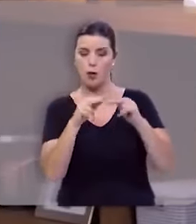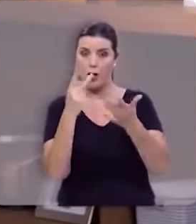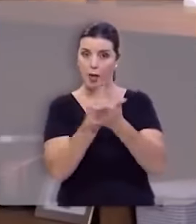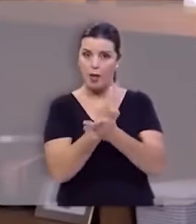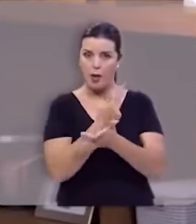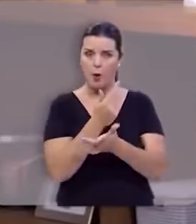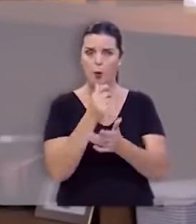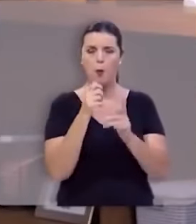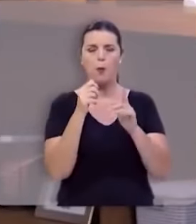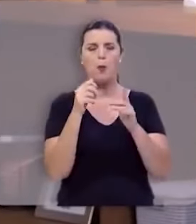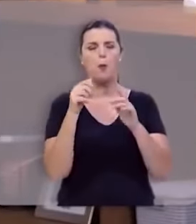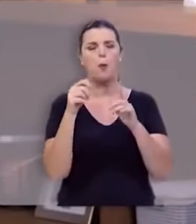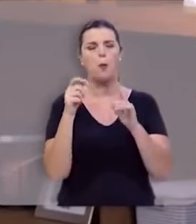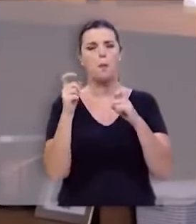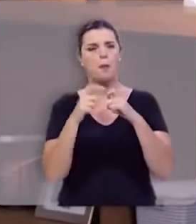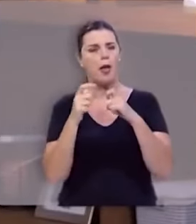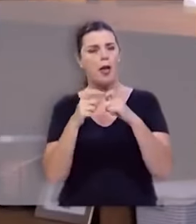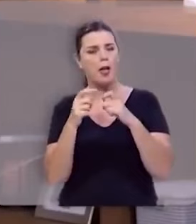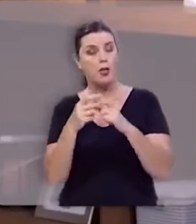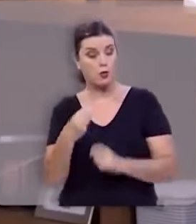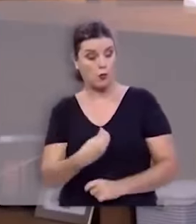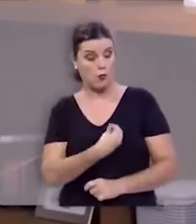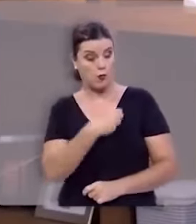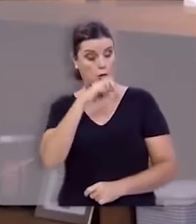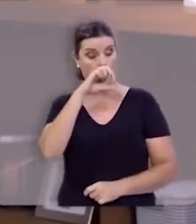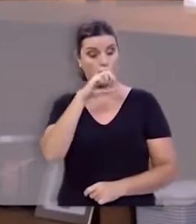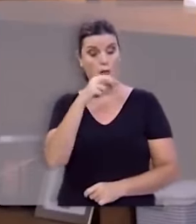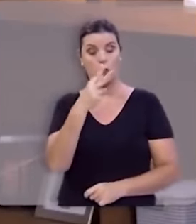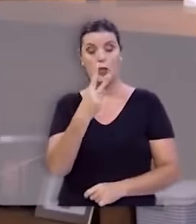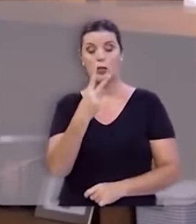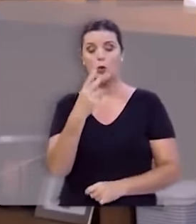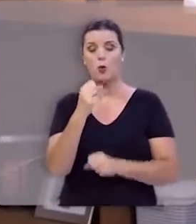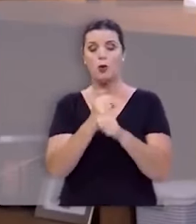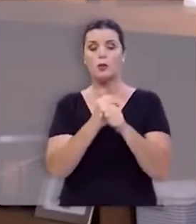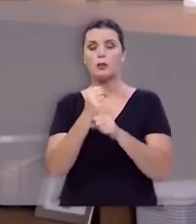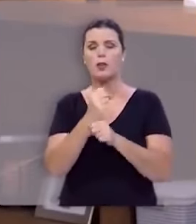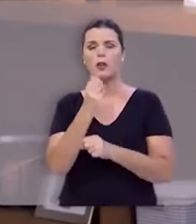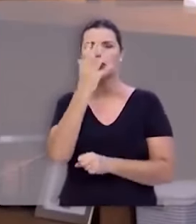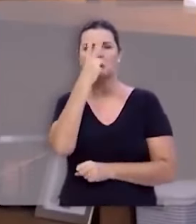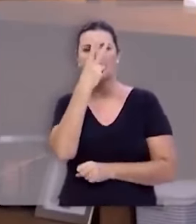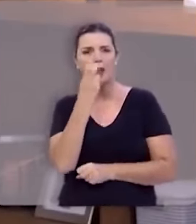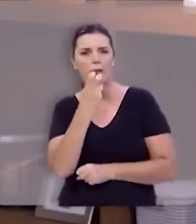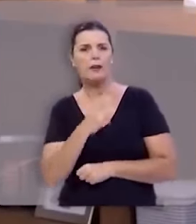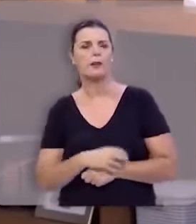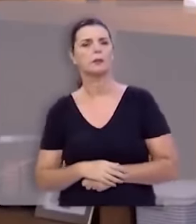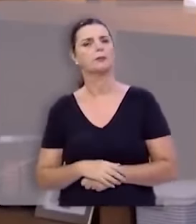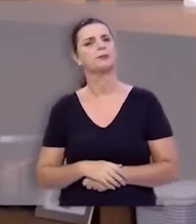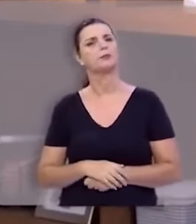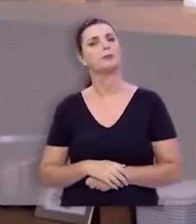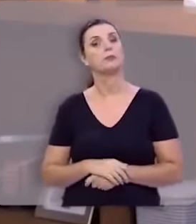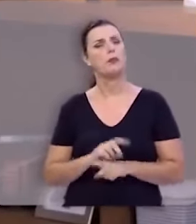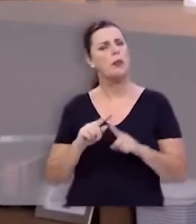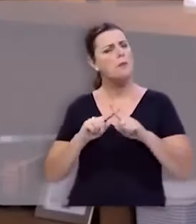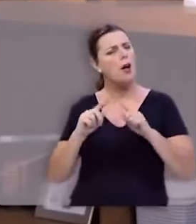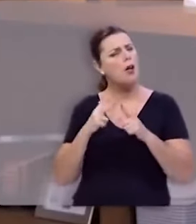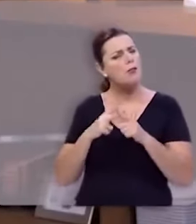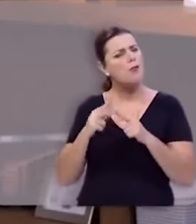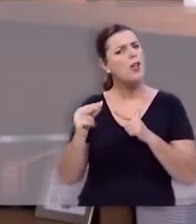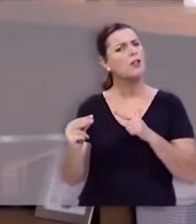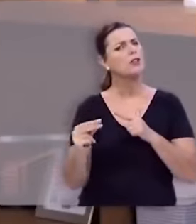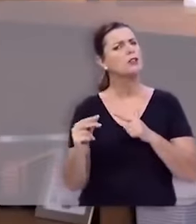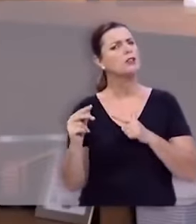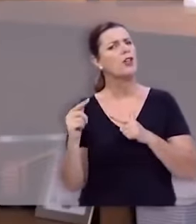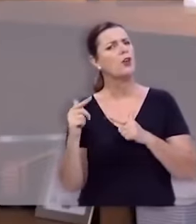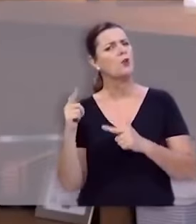médico viveu 92 anos na escuridão mas venceu o